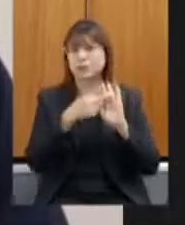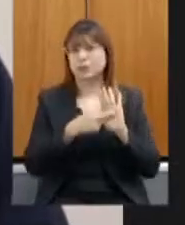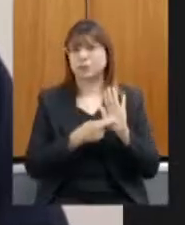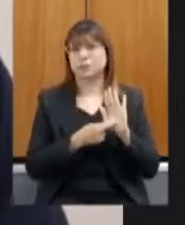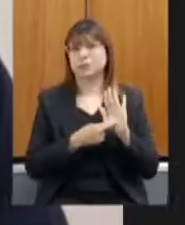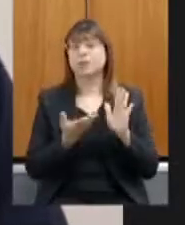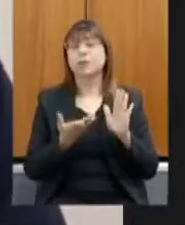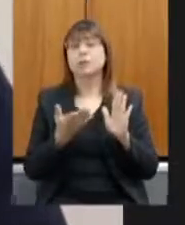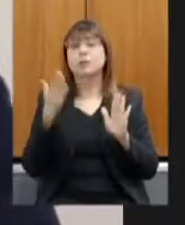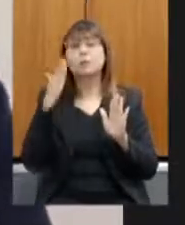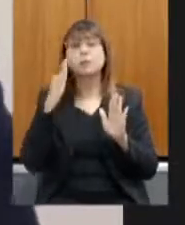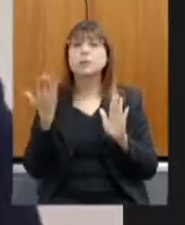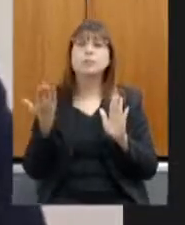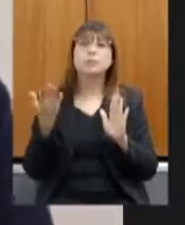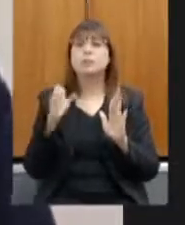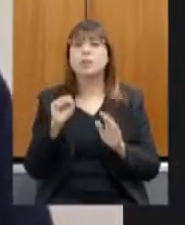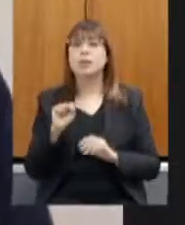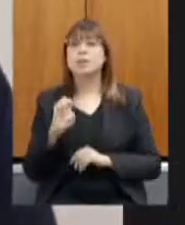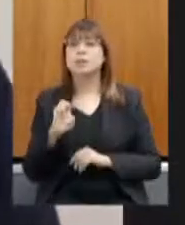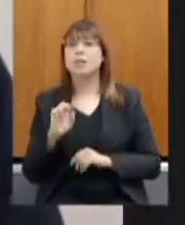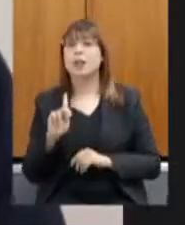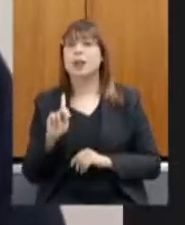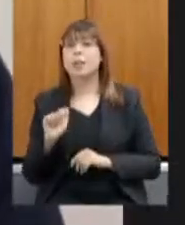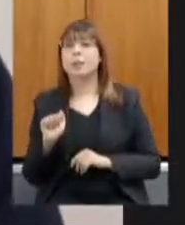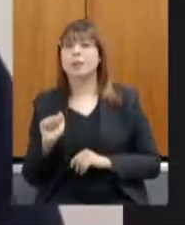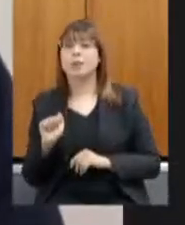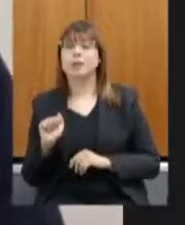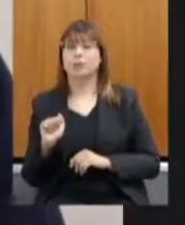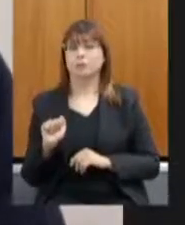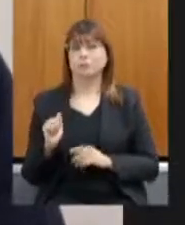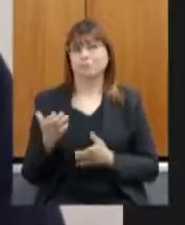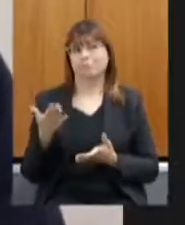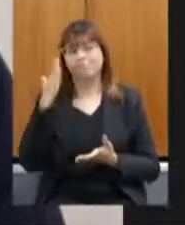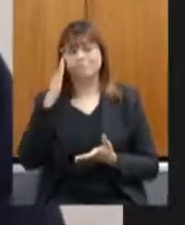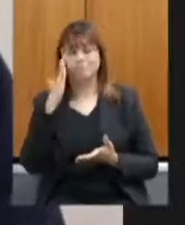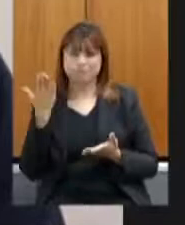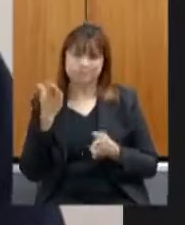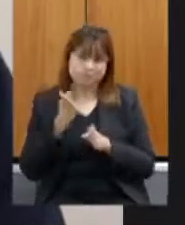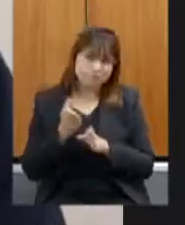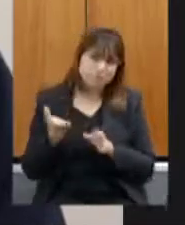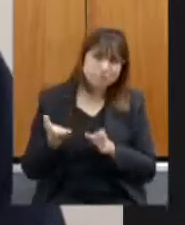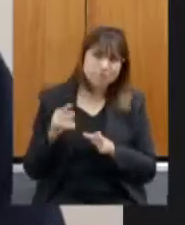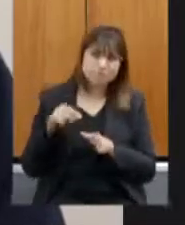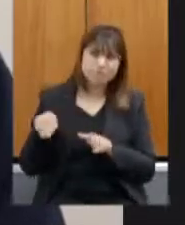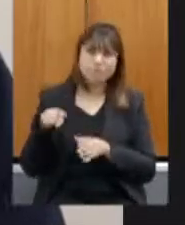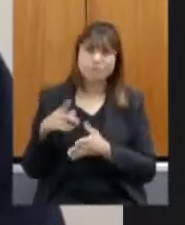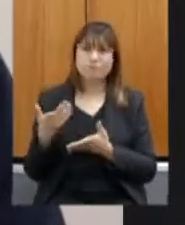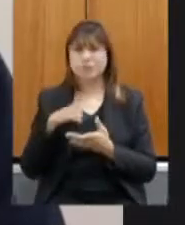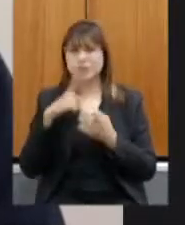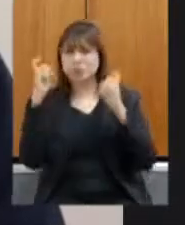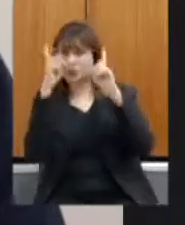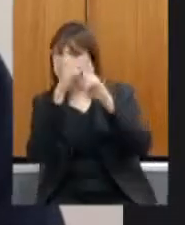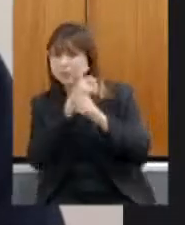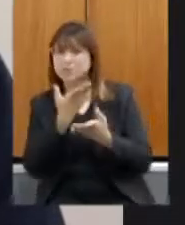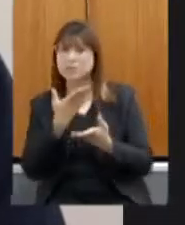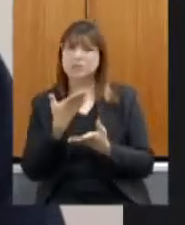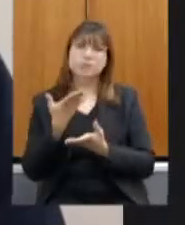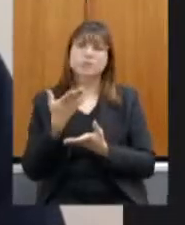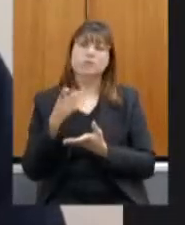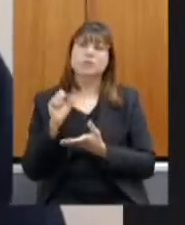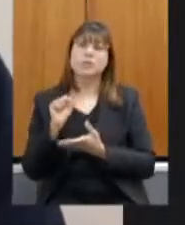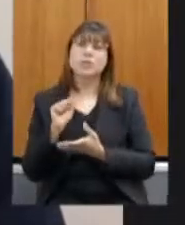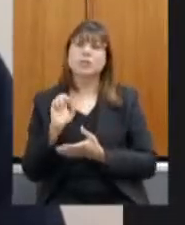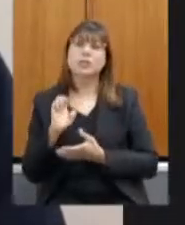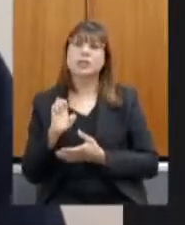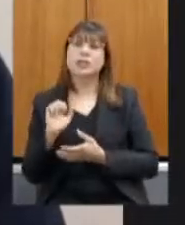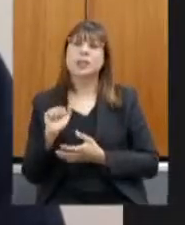qual que é o olhar para a CEAPA que a CEAPA já identificou que esses pequenos produtores estão com dificuldades e qual que o olhar da CEAPA para o